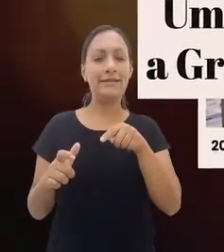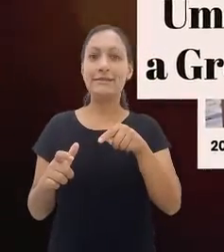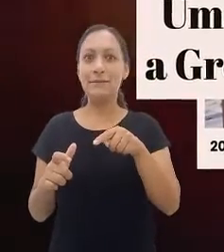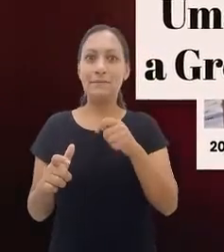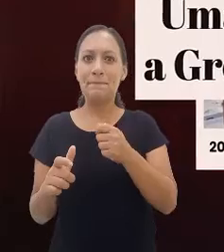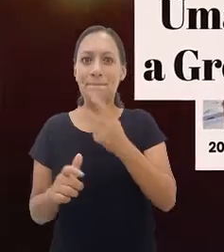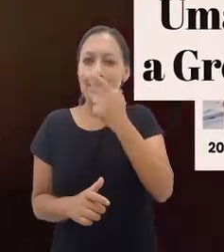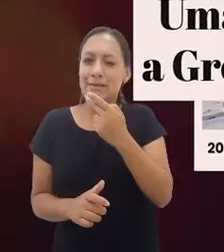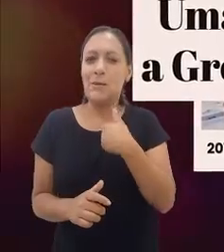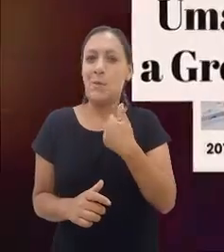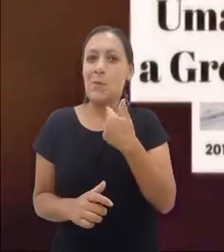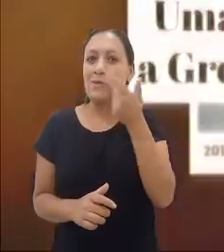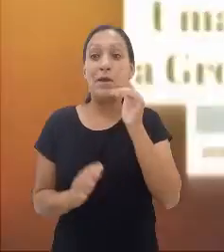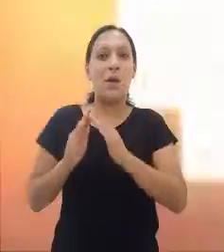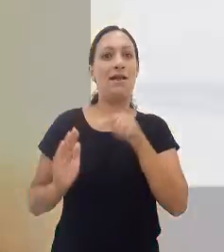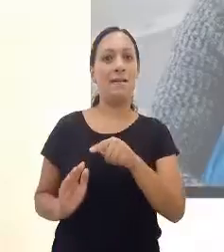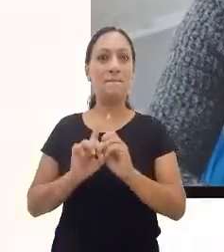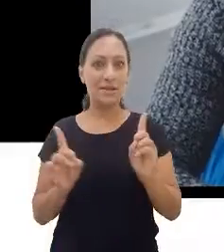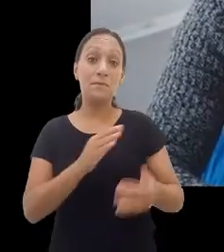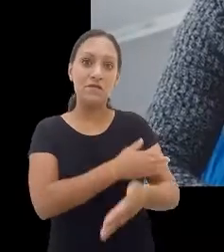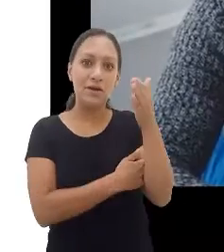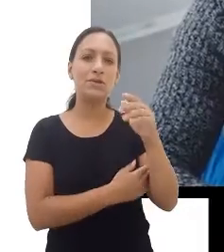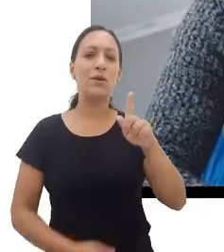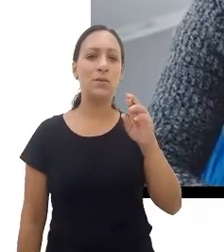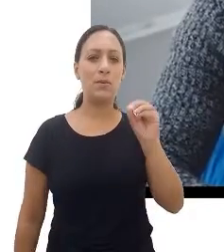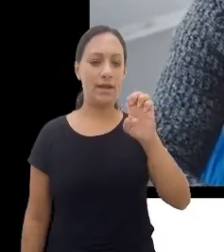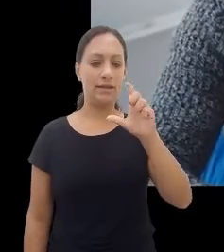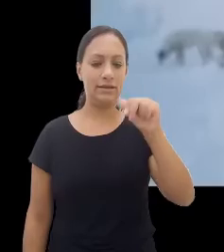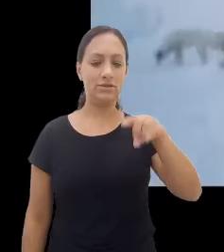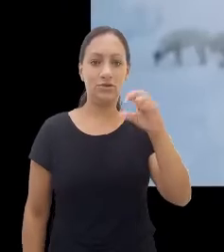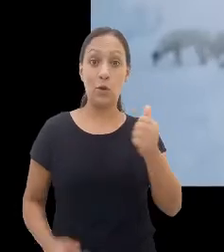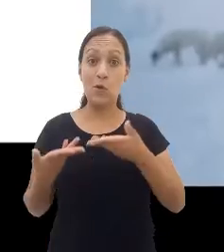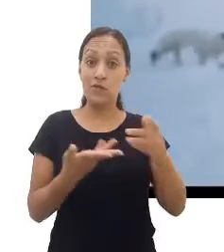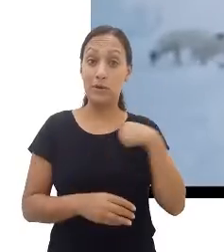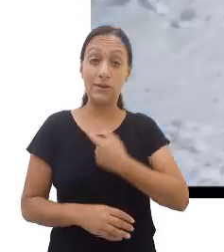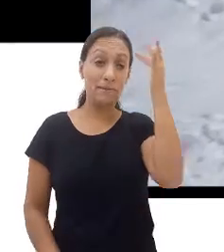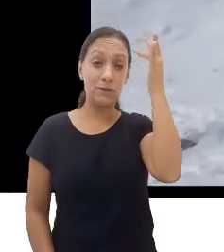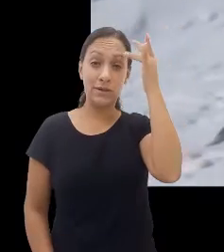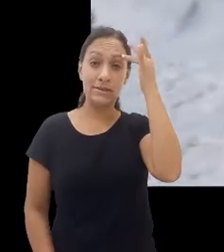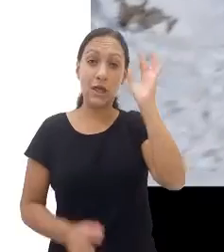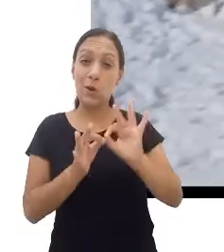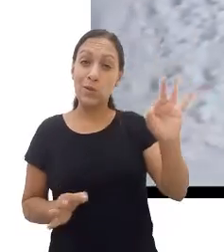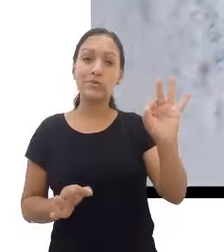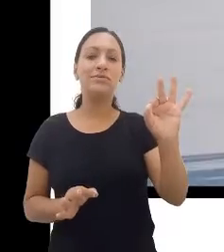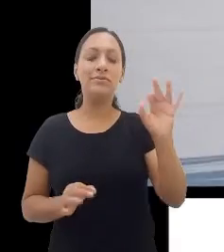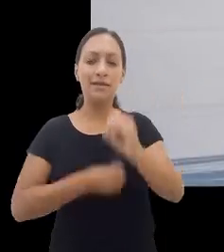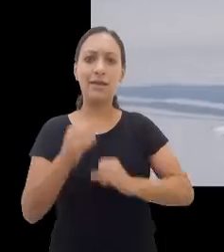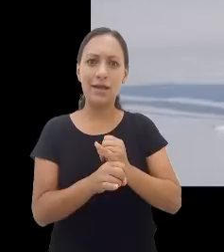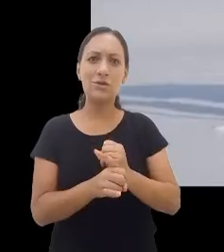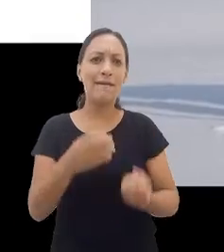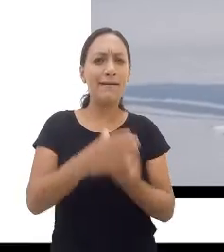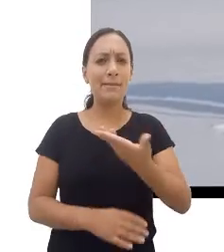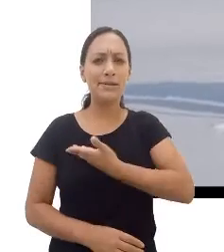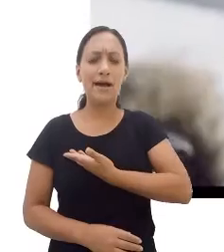inóspito. Uma viagem à Groenlândia nos convida a amadurecer longe da internet e criar amizades, mesmo que com poucas palavras. O filme